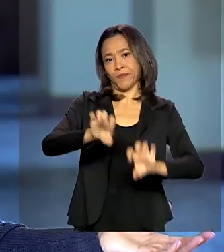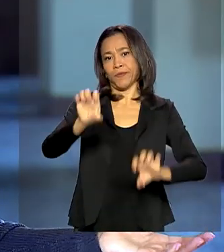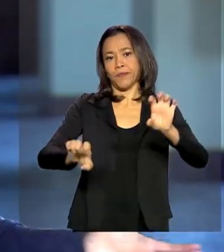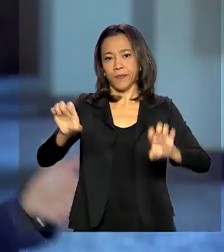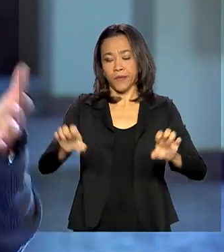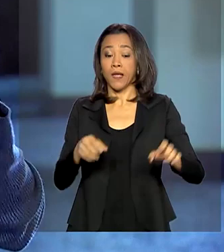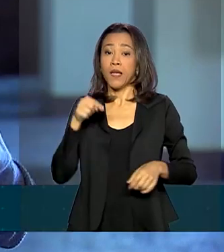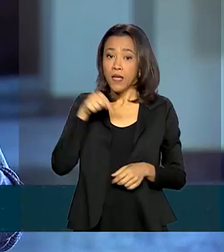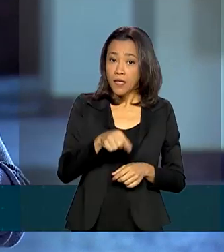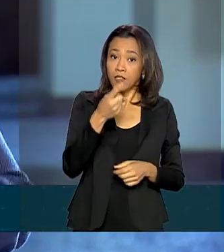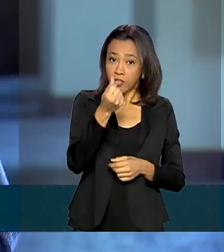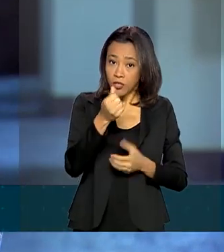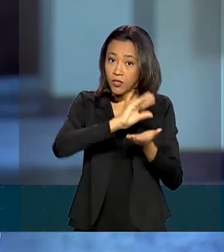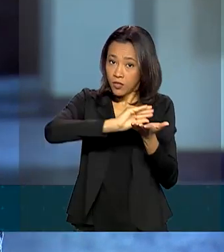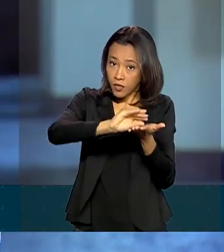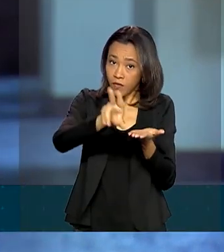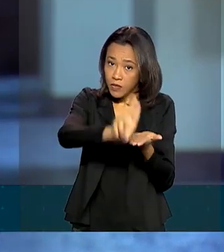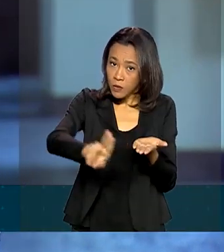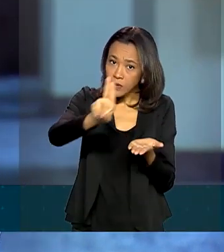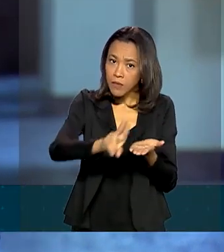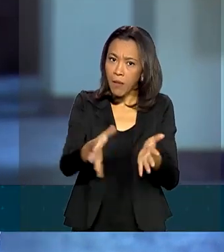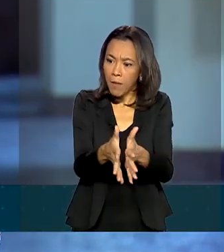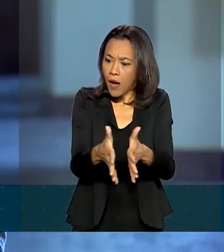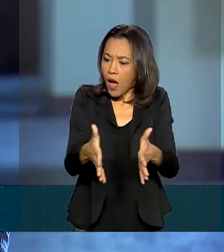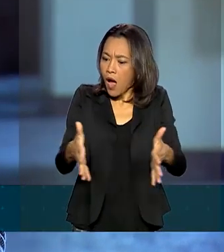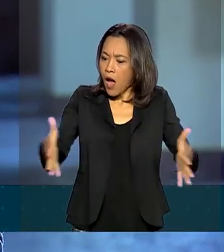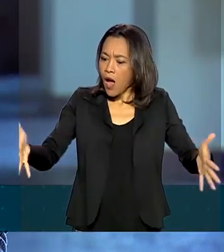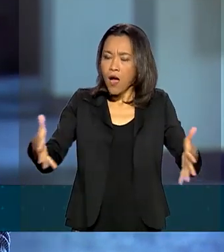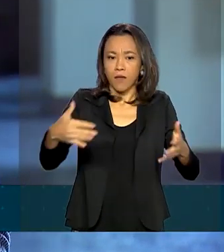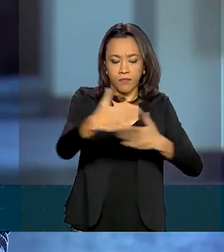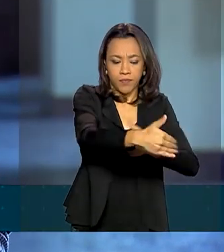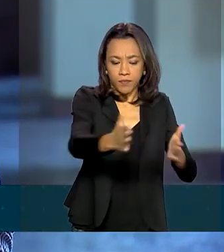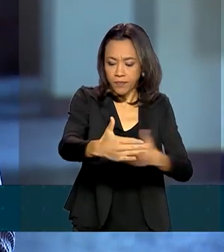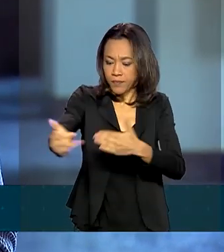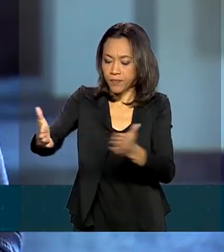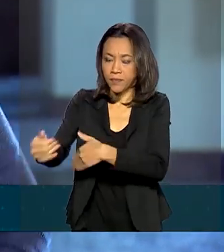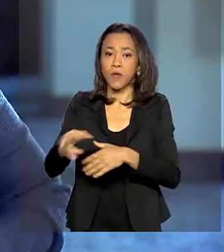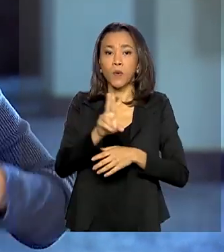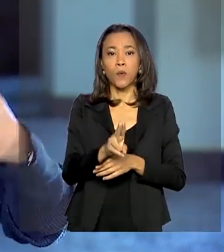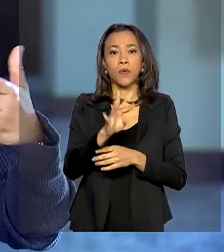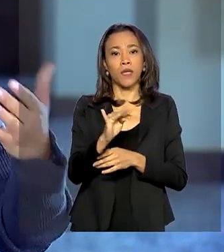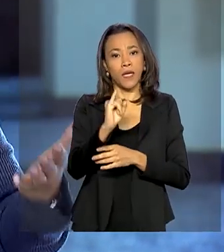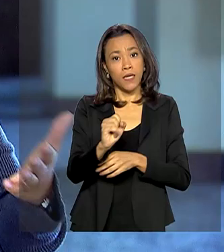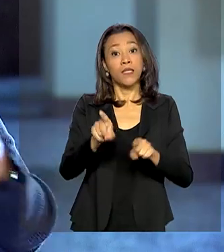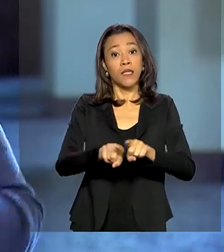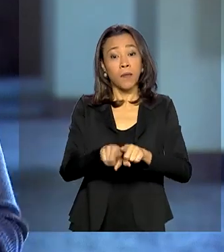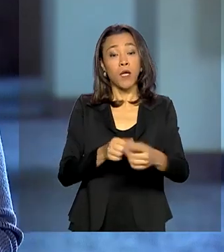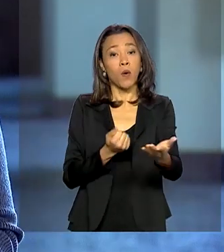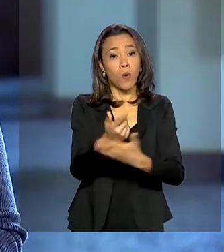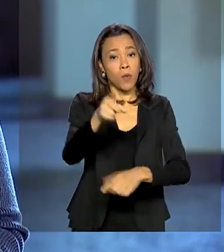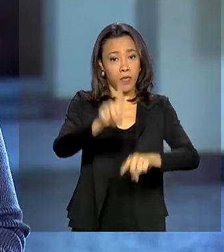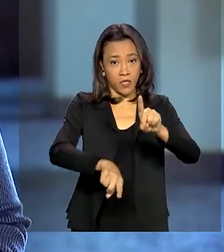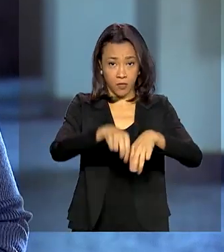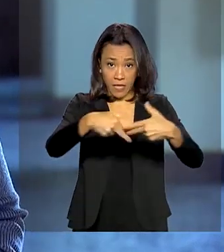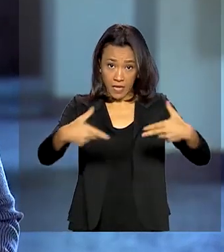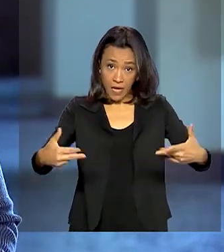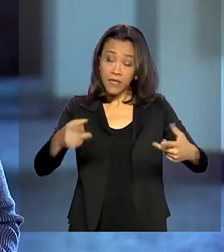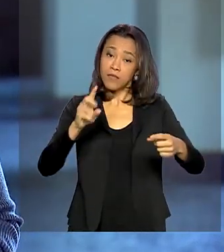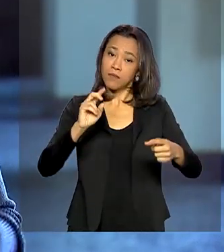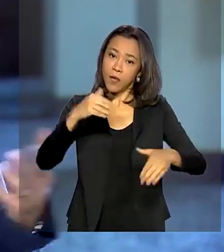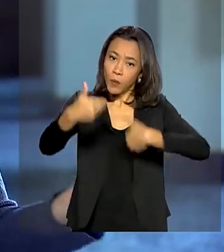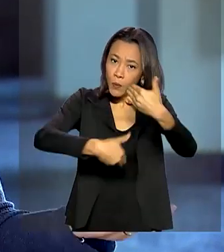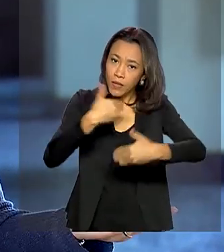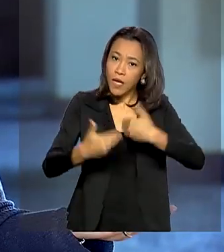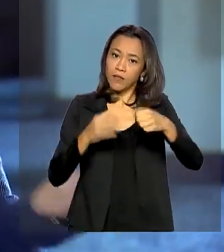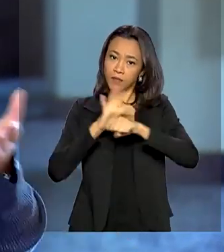deve ser usado na ampliação do número de leitos de UTI e compra de equipamentos médicos fundamentais no tratamento da Covid-19,